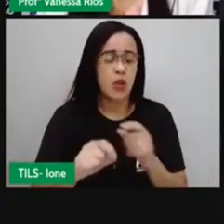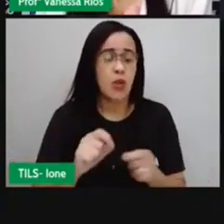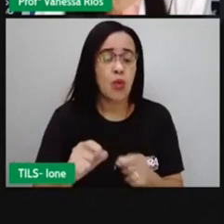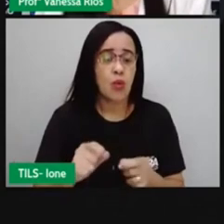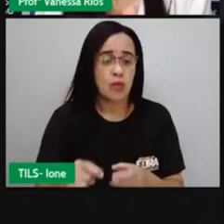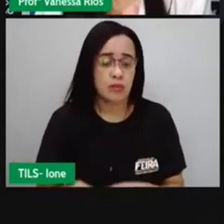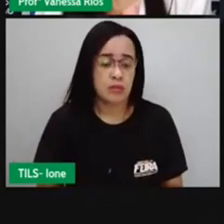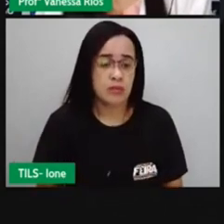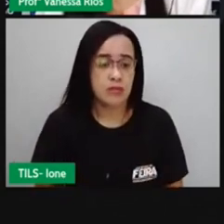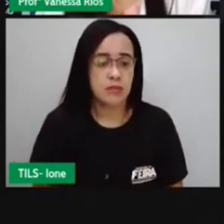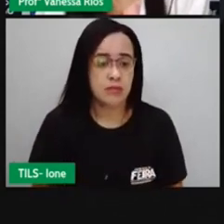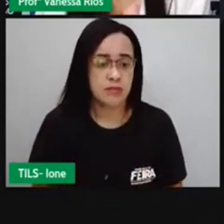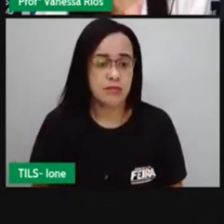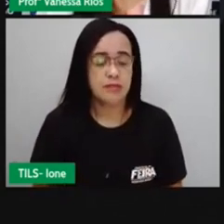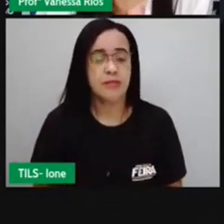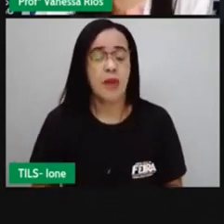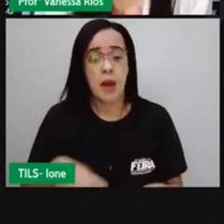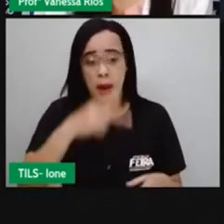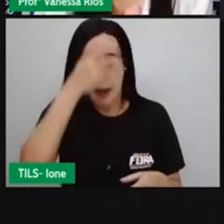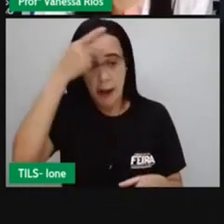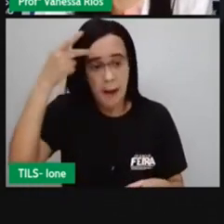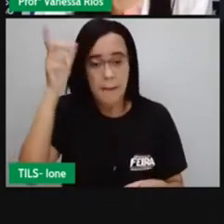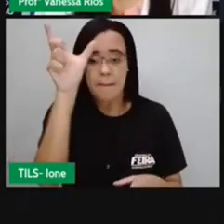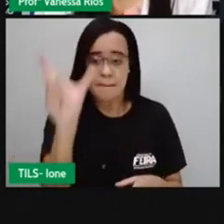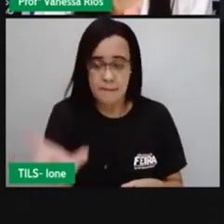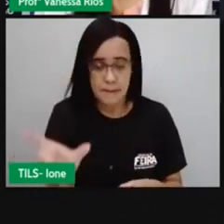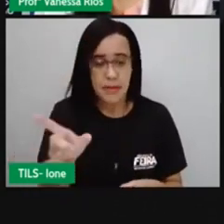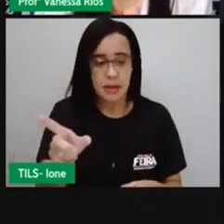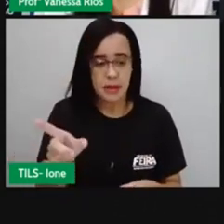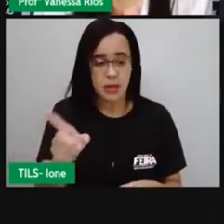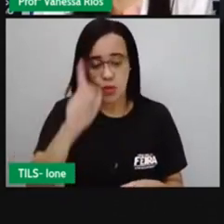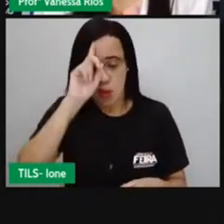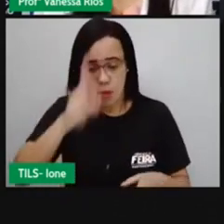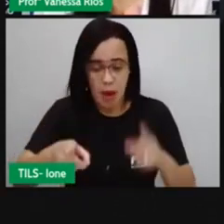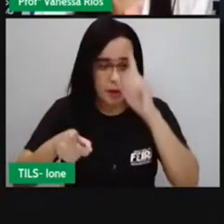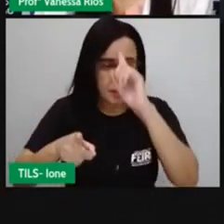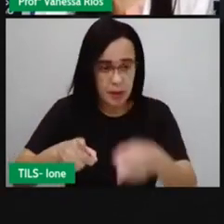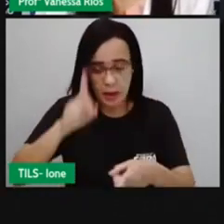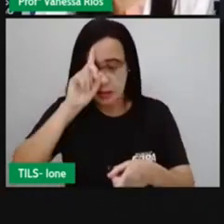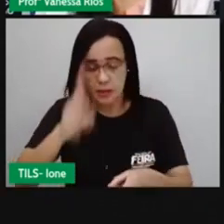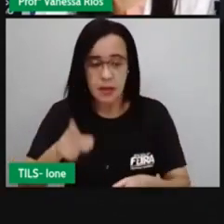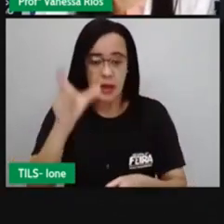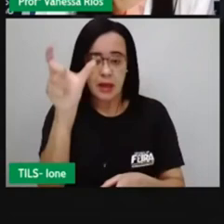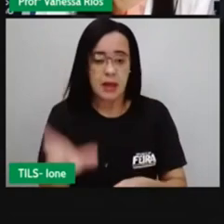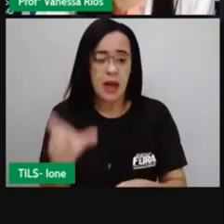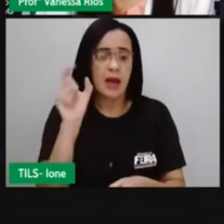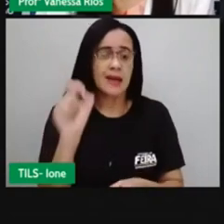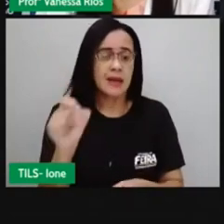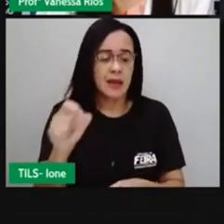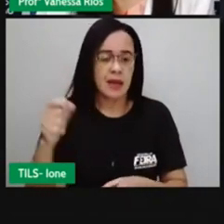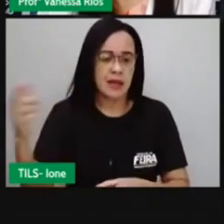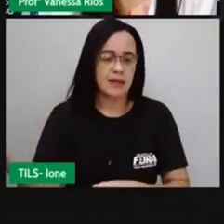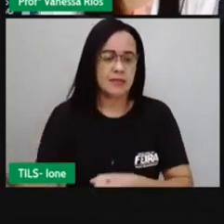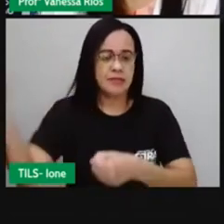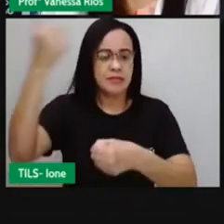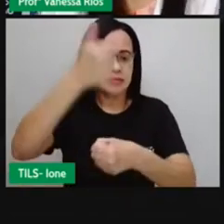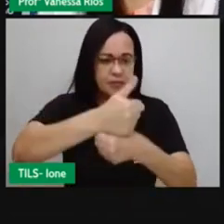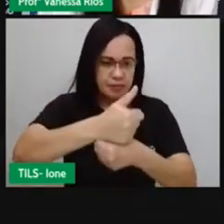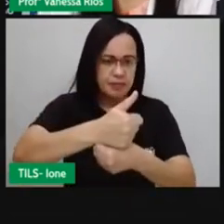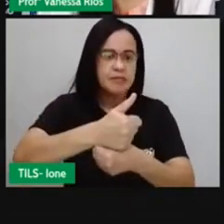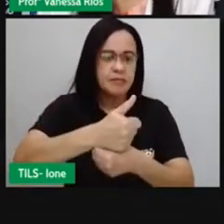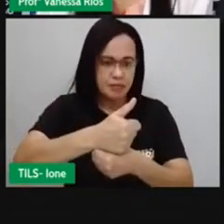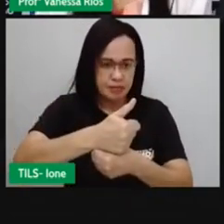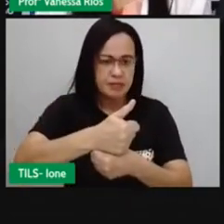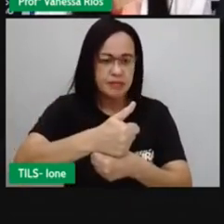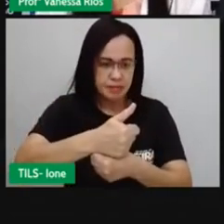era alguém substituto. Substituto. Por quê? Porque Dom Pedro tinha o seu filho, né, também chamado de